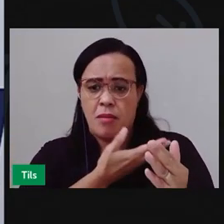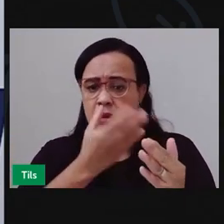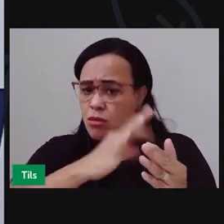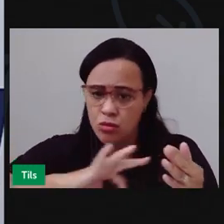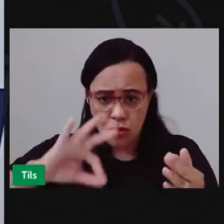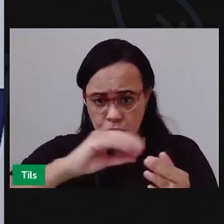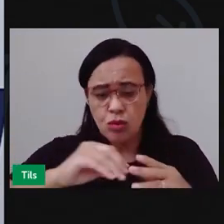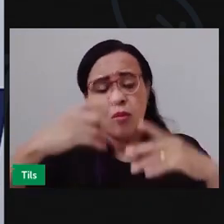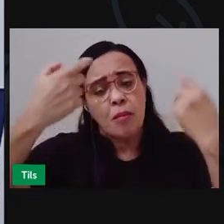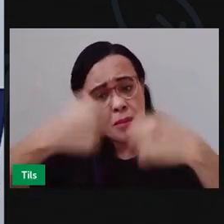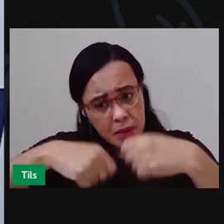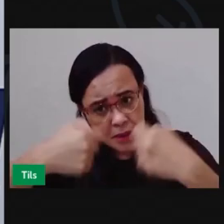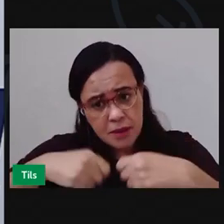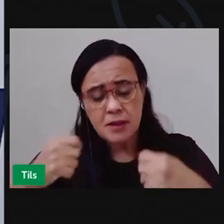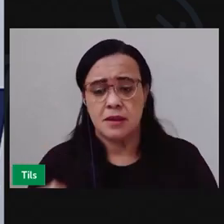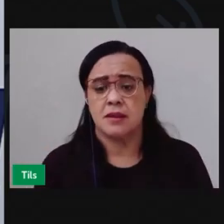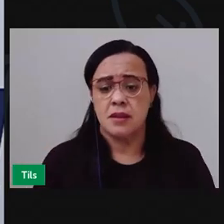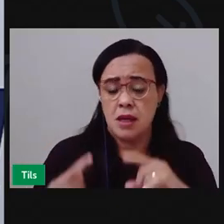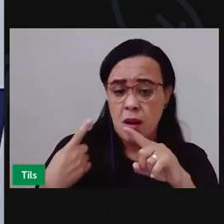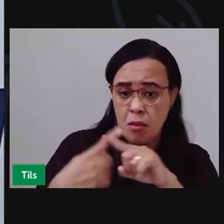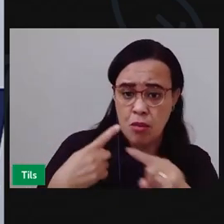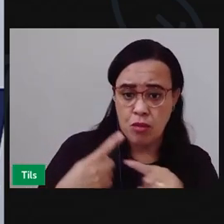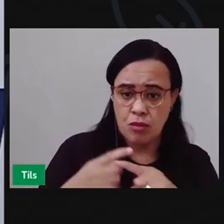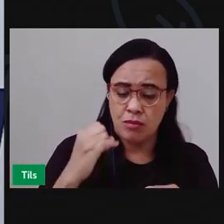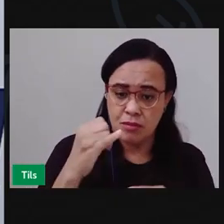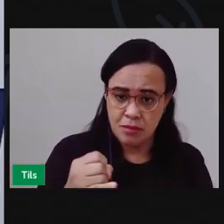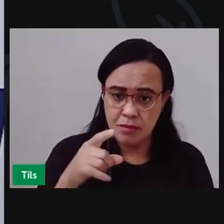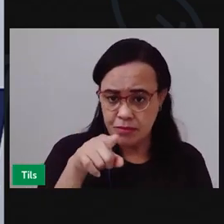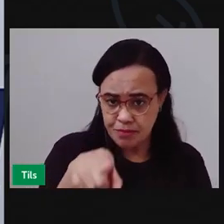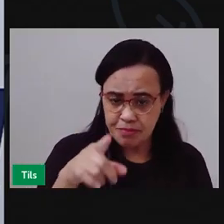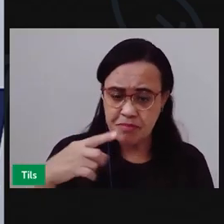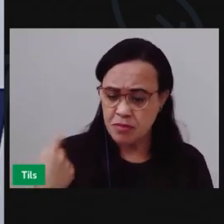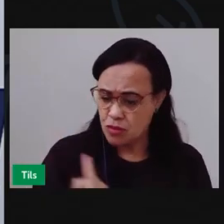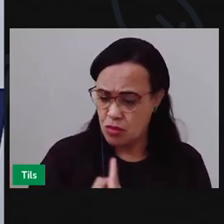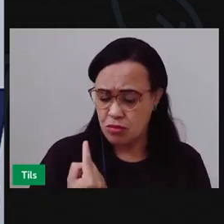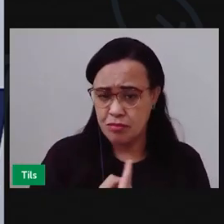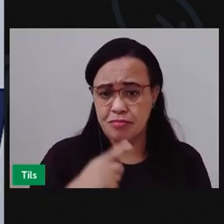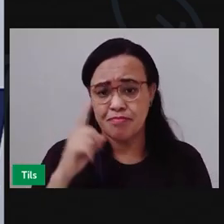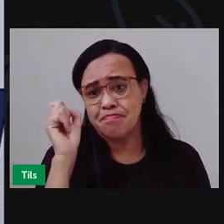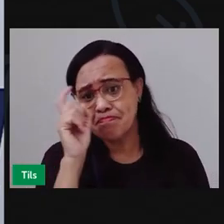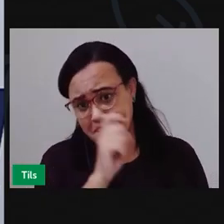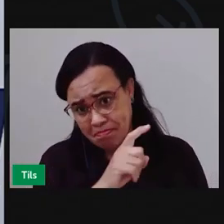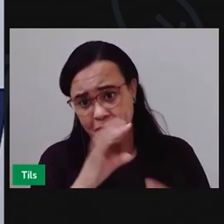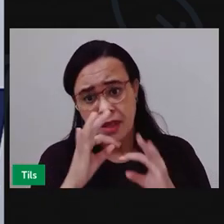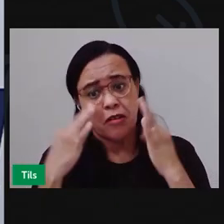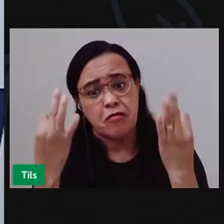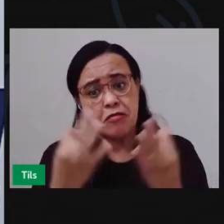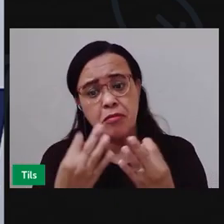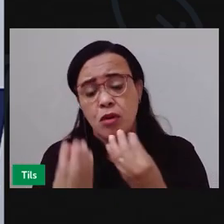prejuízos para a comunidade, inclusive para vocês, para a família de vocês.